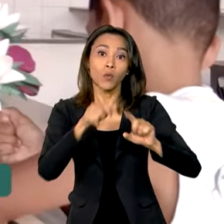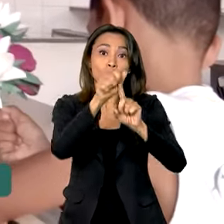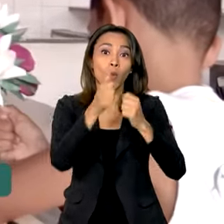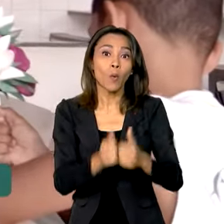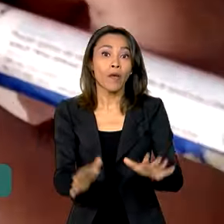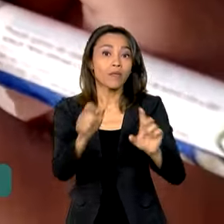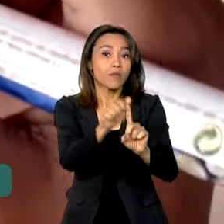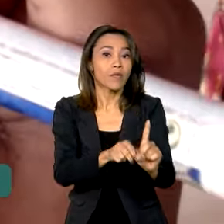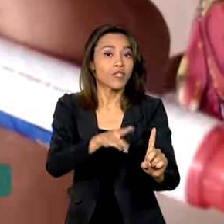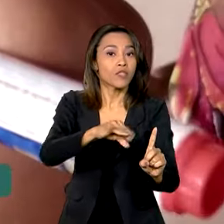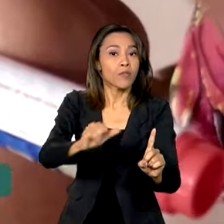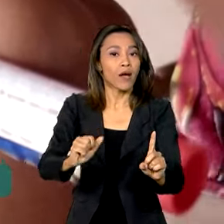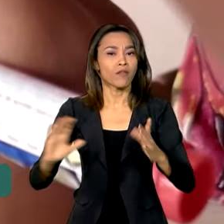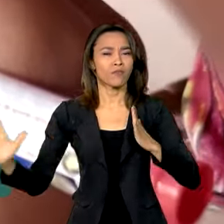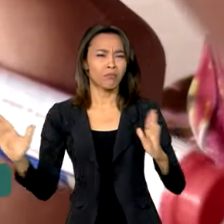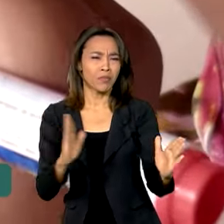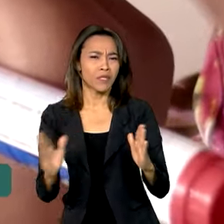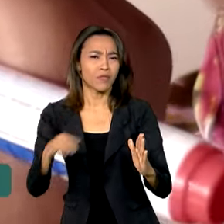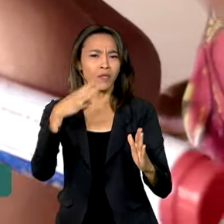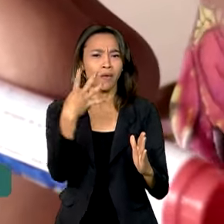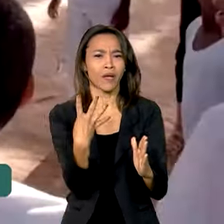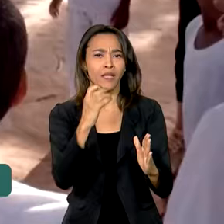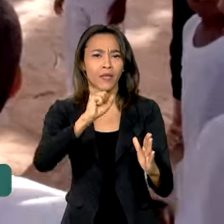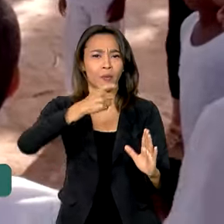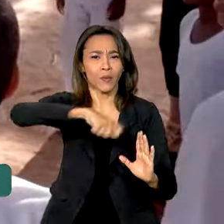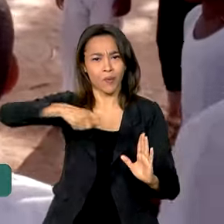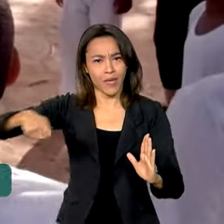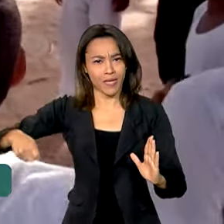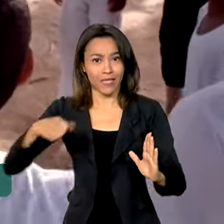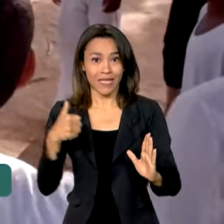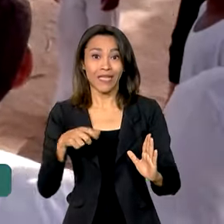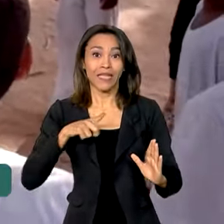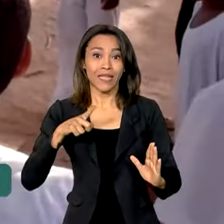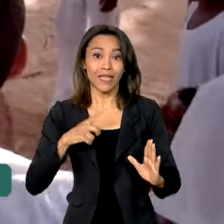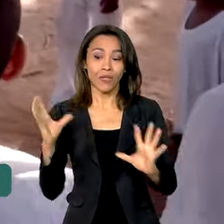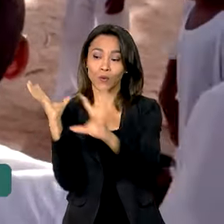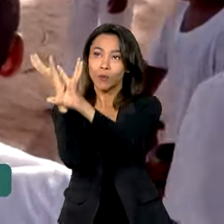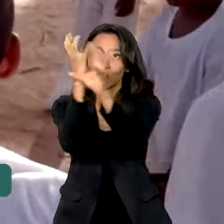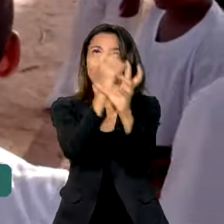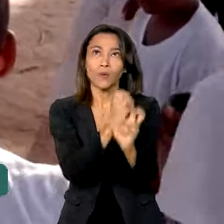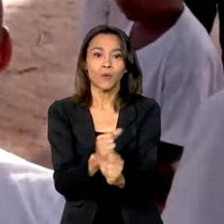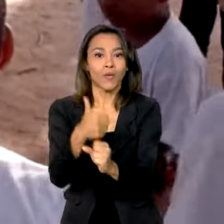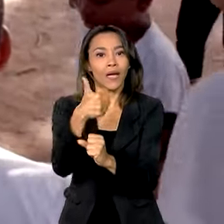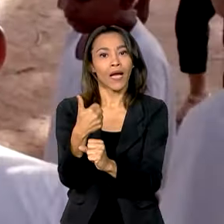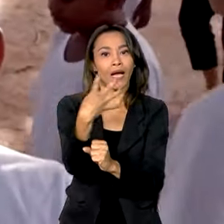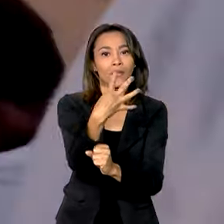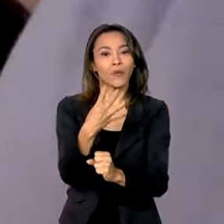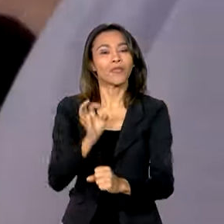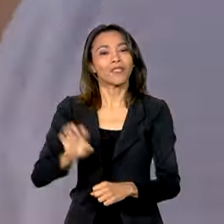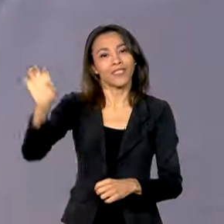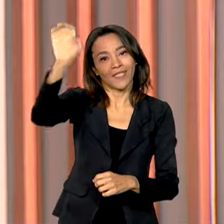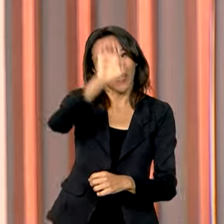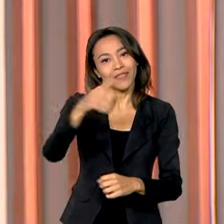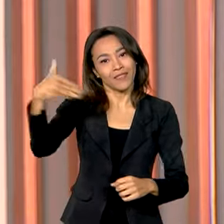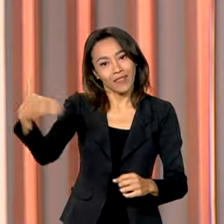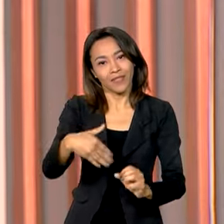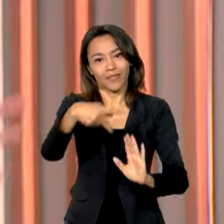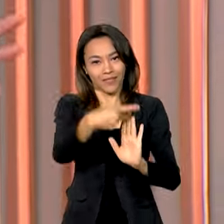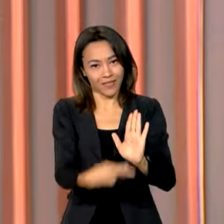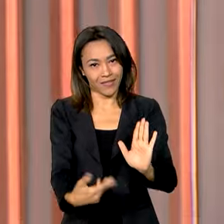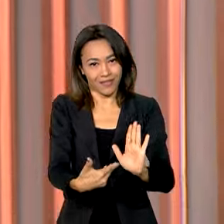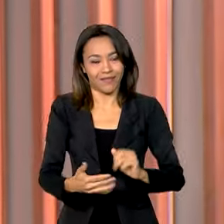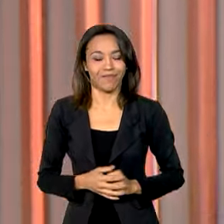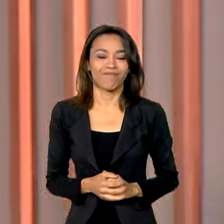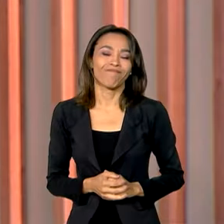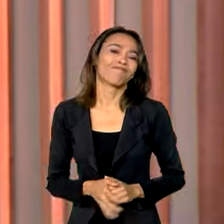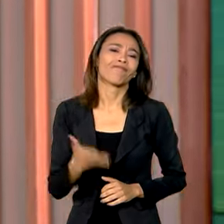durar 48 meses. 14 estados fazem parte desse planejamento para a ampliação escolar. E